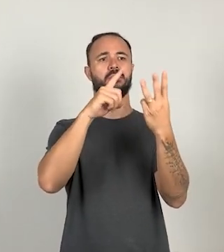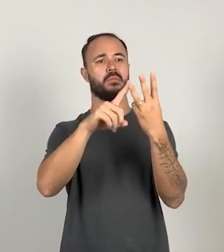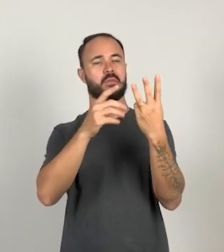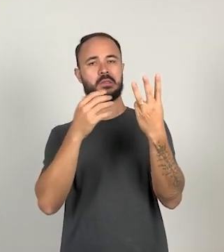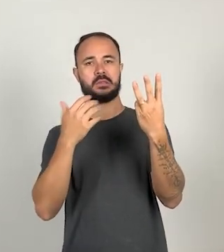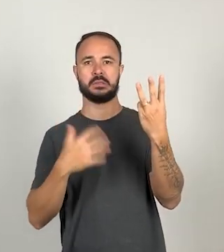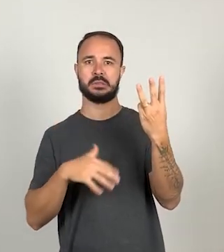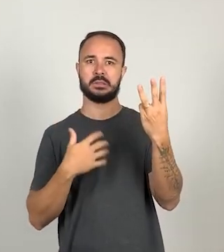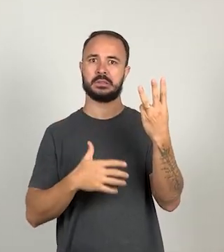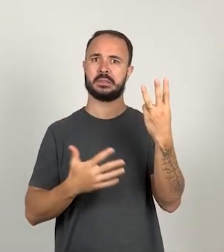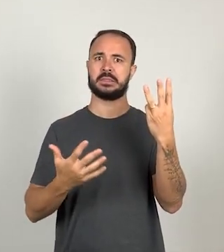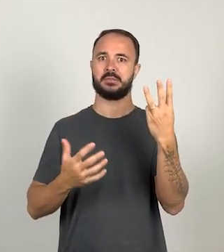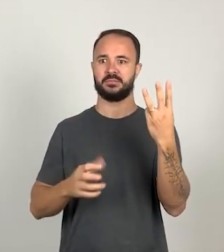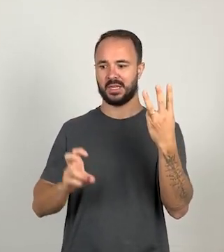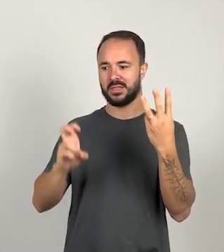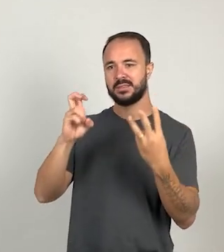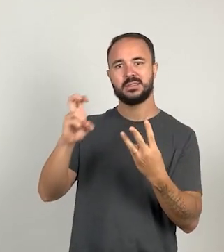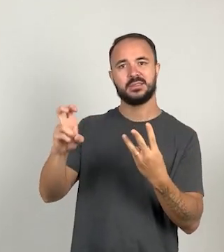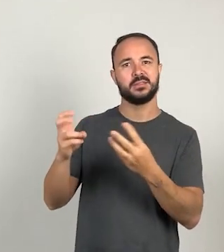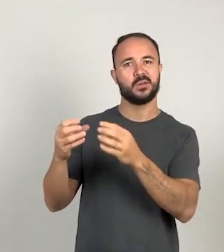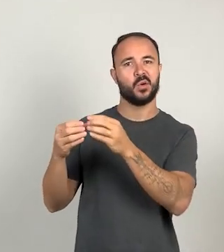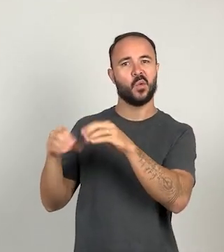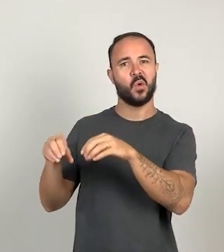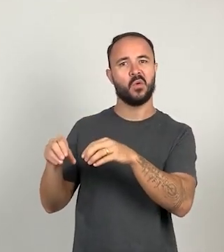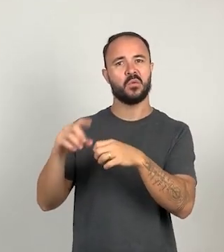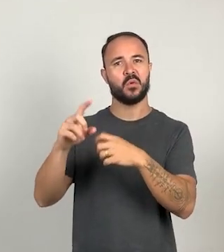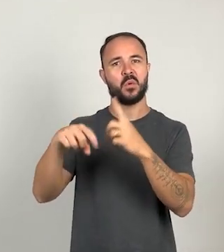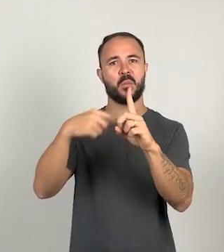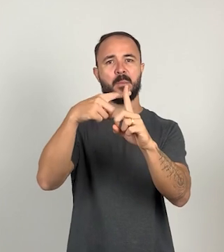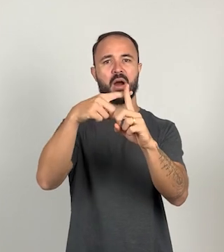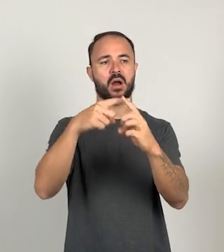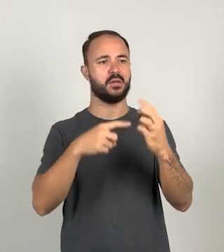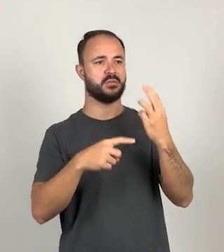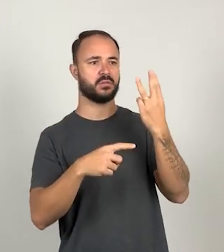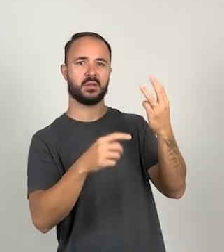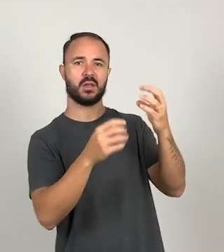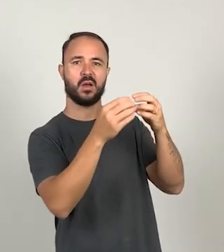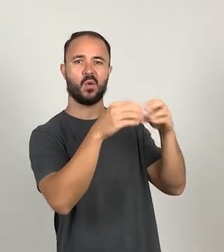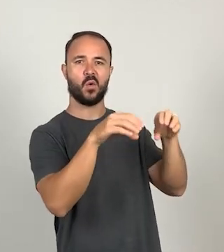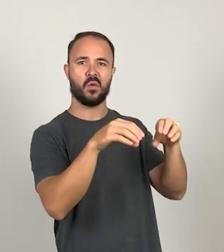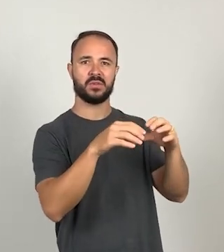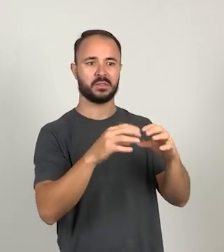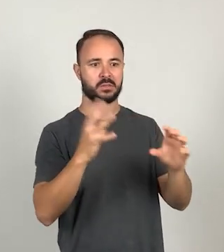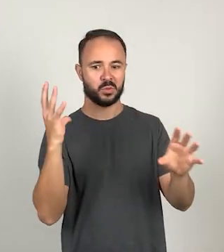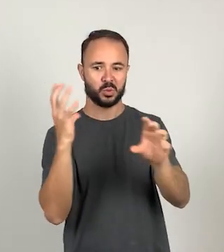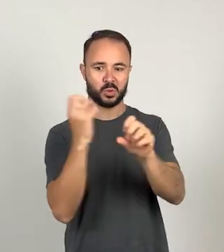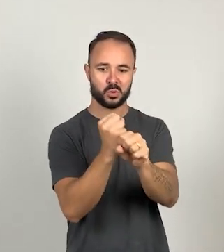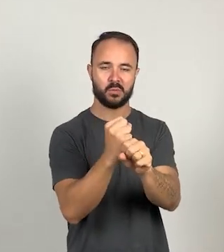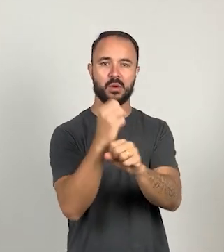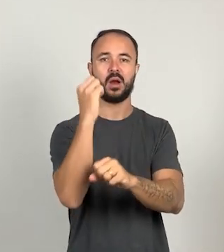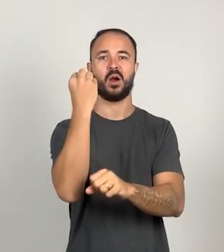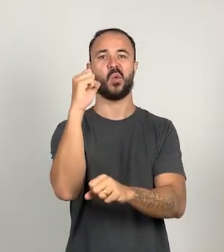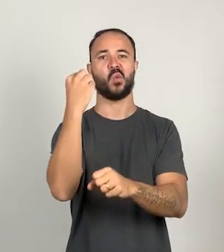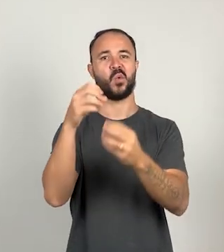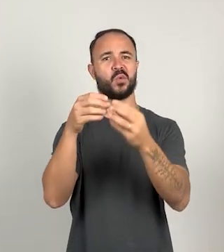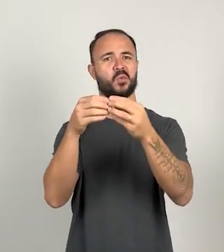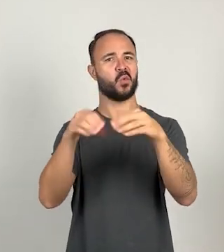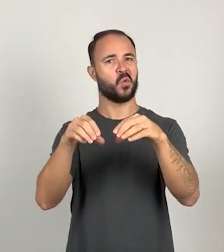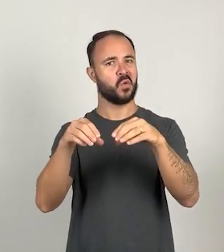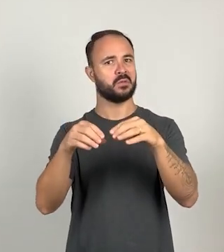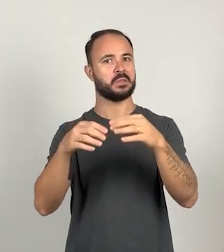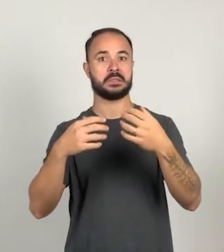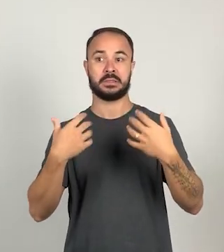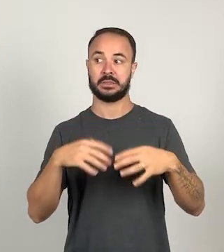três, cinco ovos, mais três ovos, com oito ovos, ela ficou.